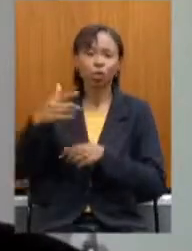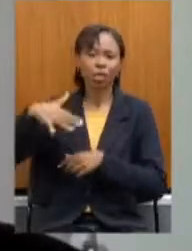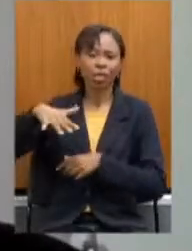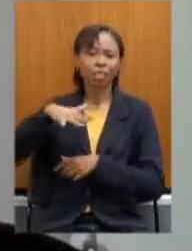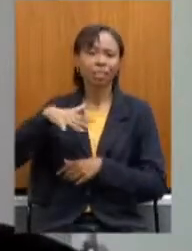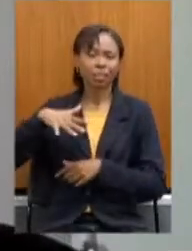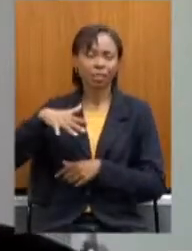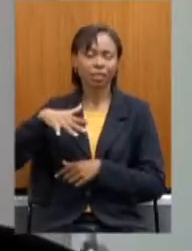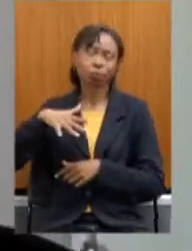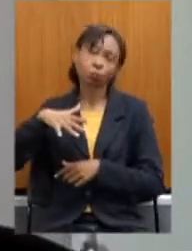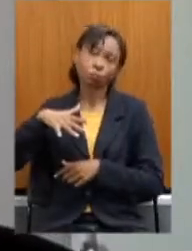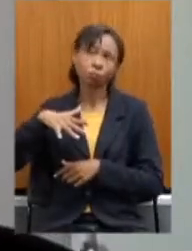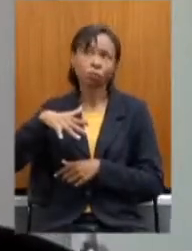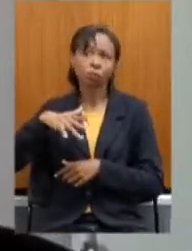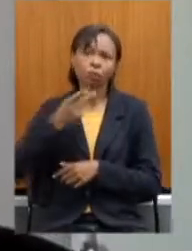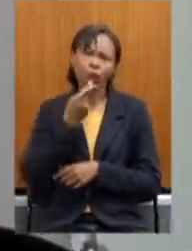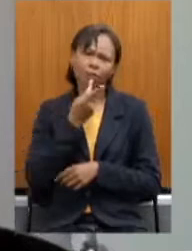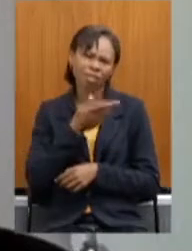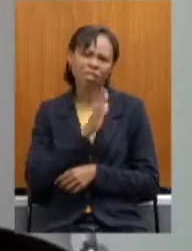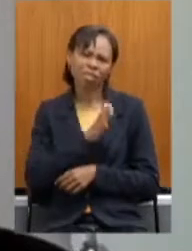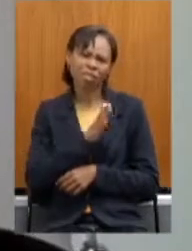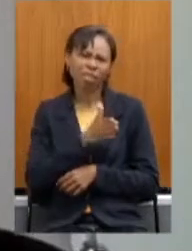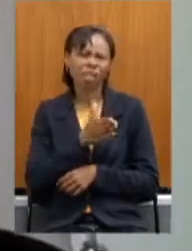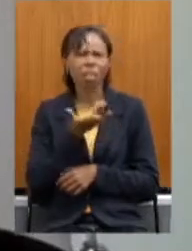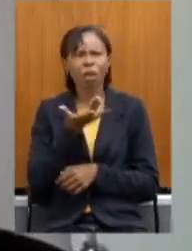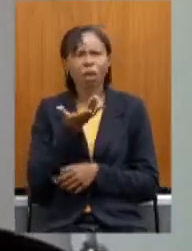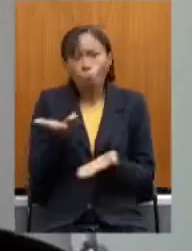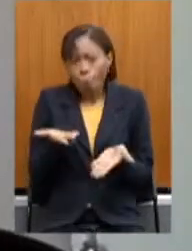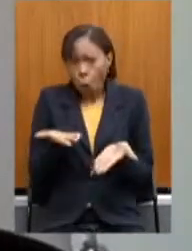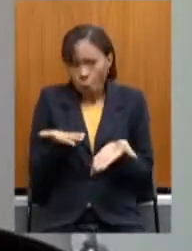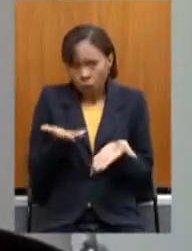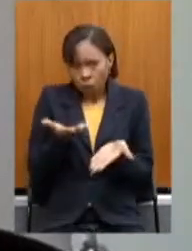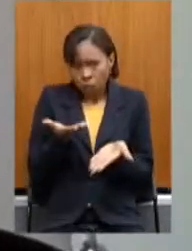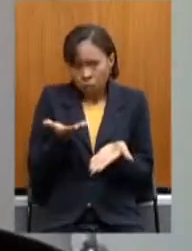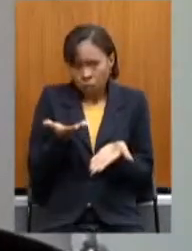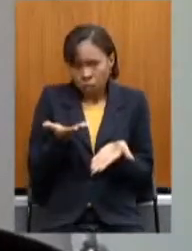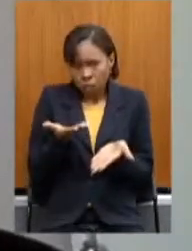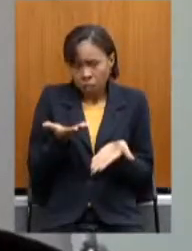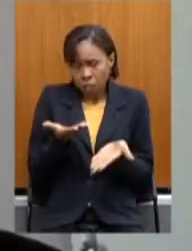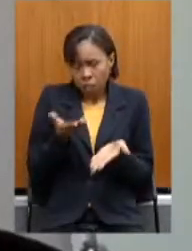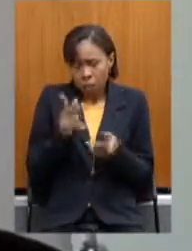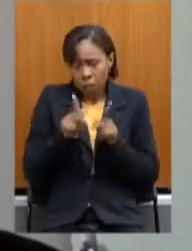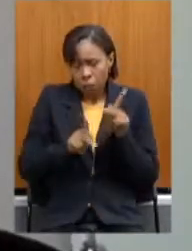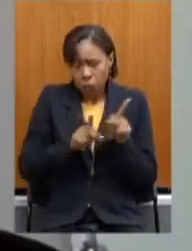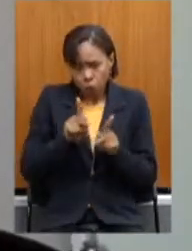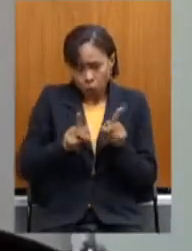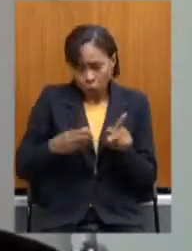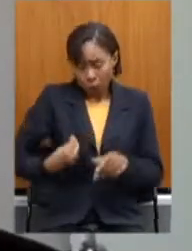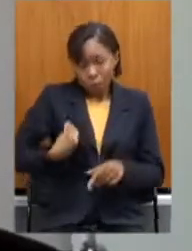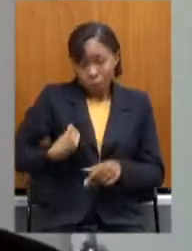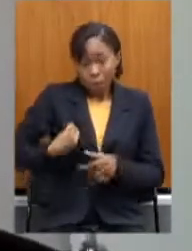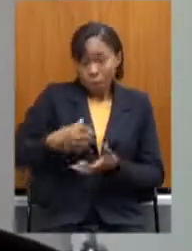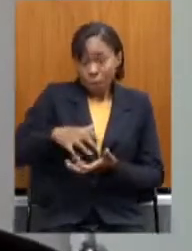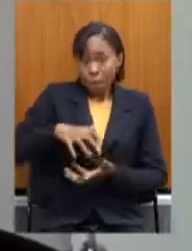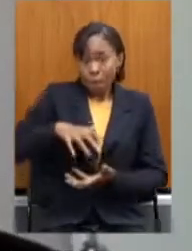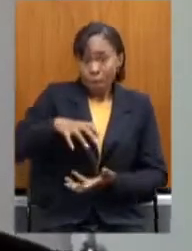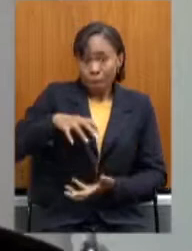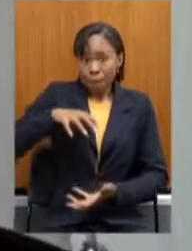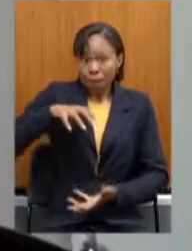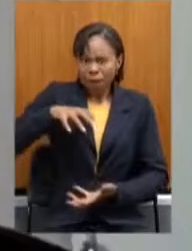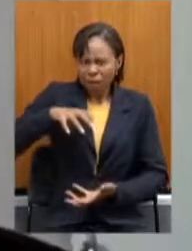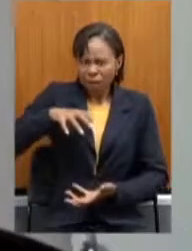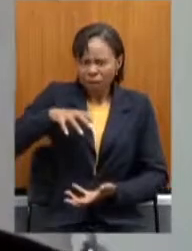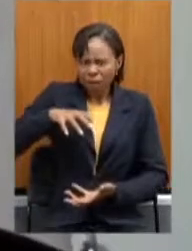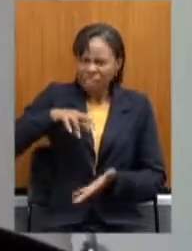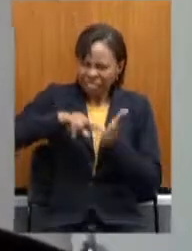Foi dito que as pessoas hoje vivem mais, mas será que esse viver mais significa necessariamente ter que trabalhar